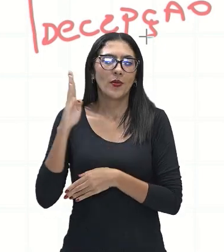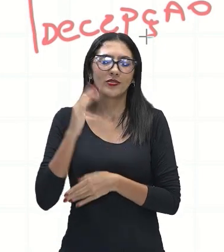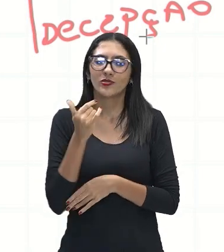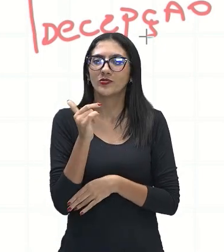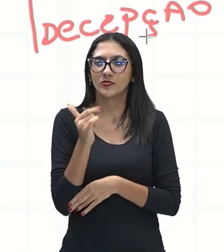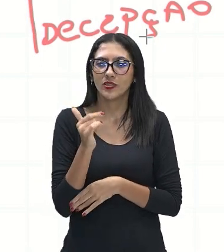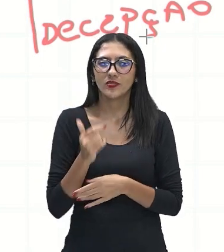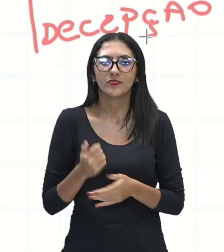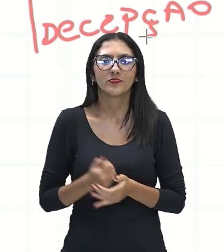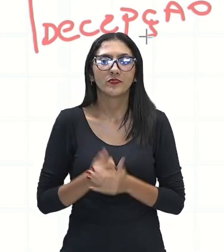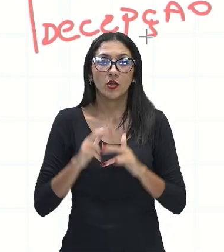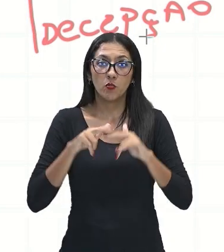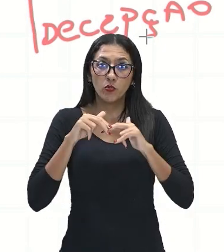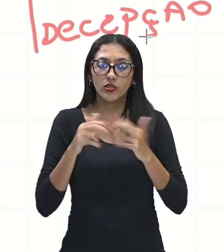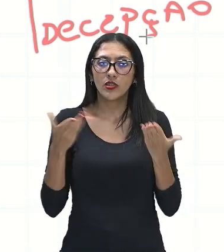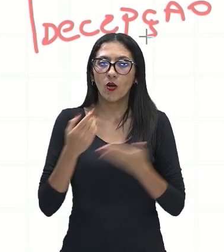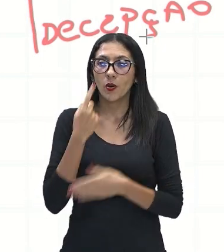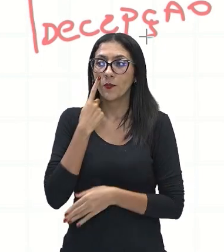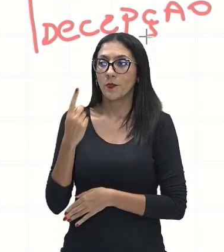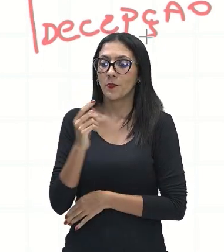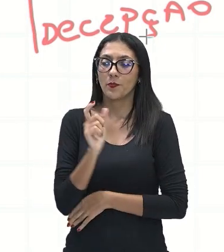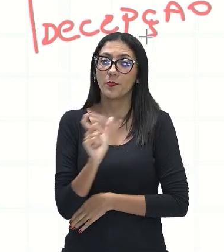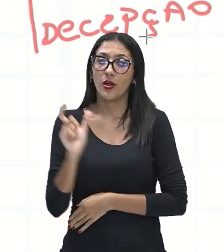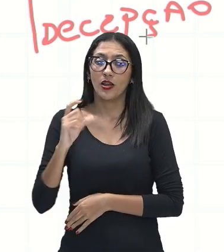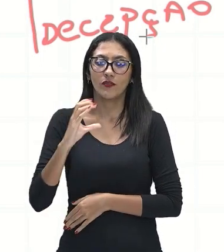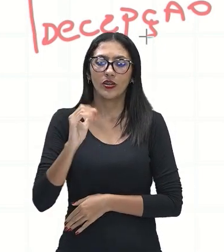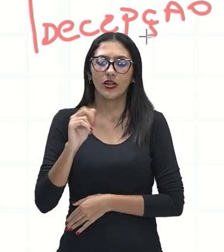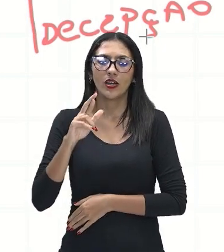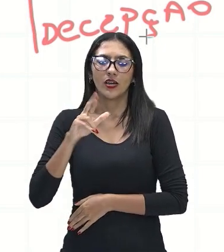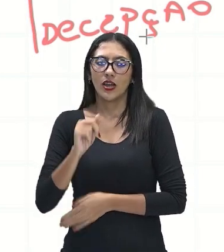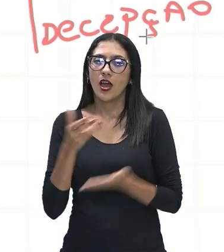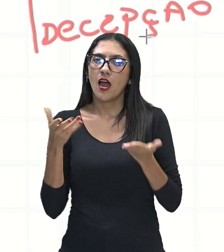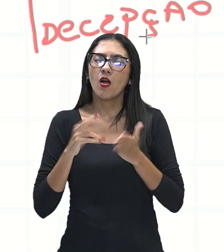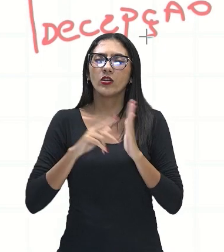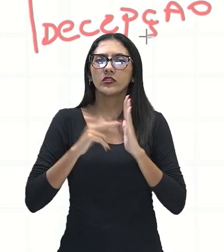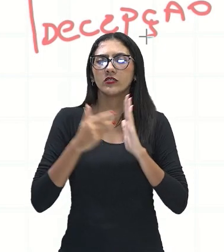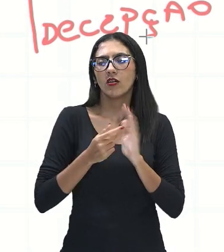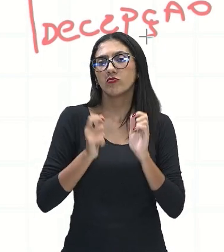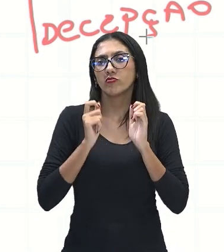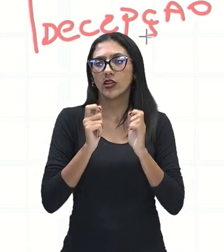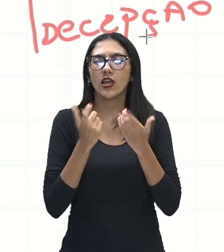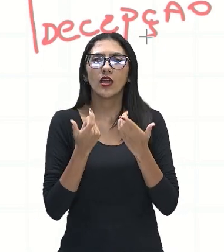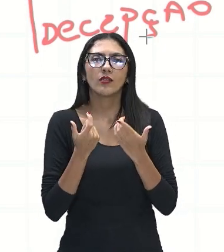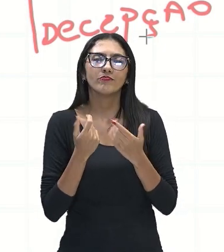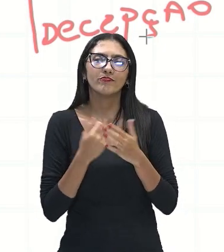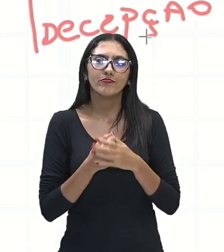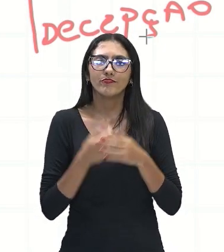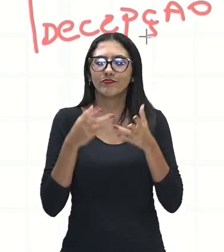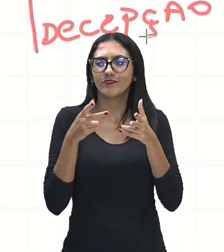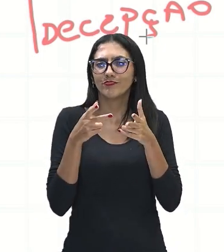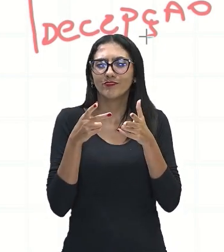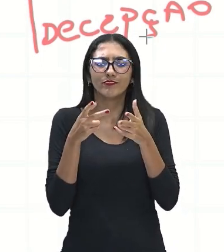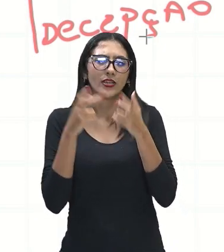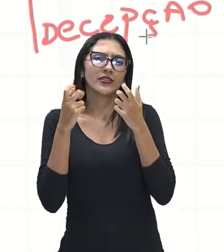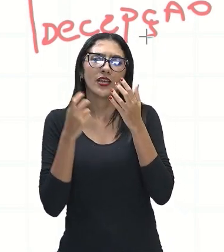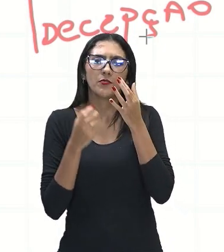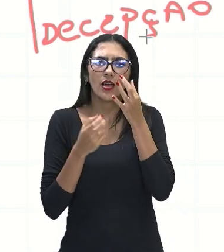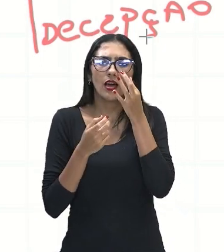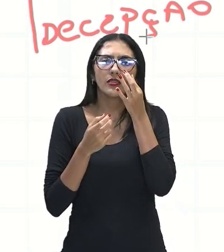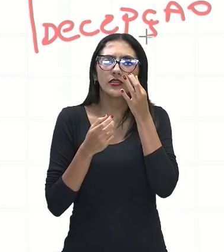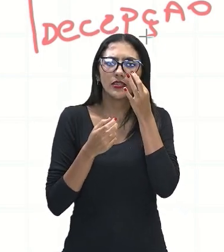palavra cara está no sentido de De ser uma decepção, né? De eles terem se